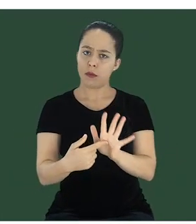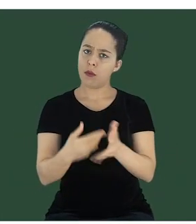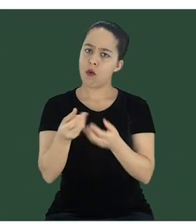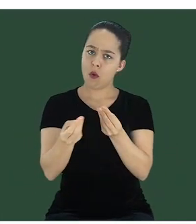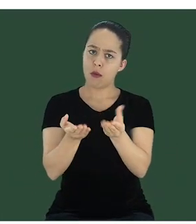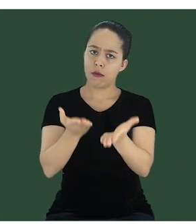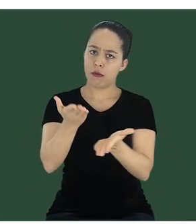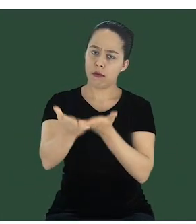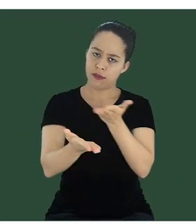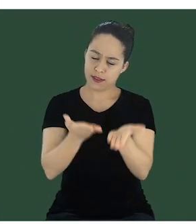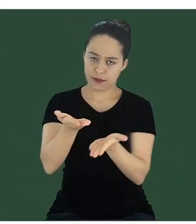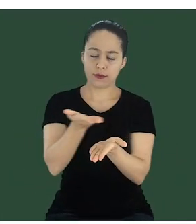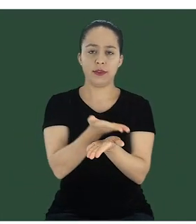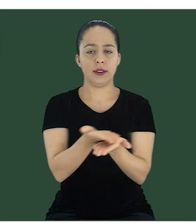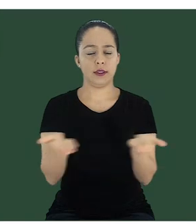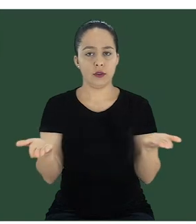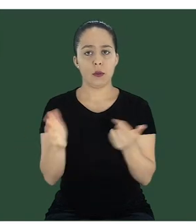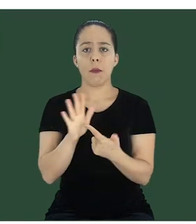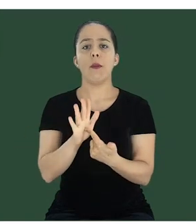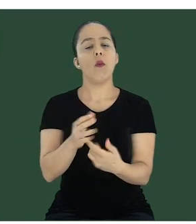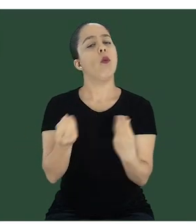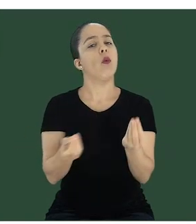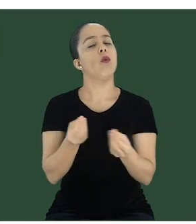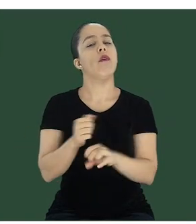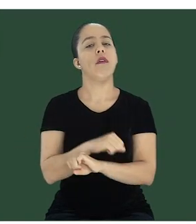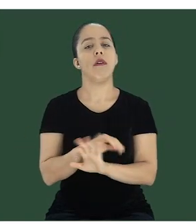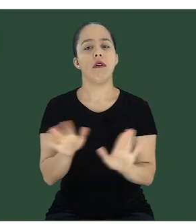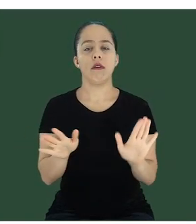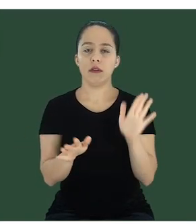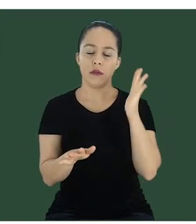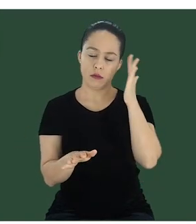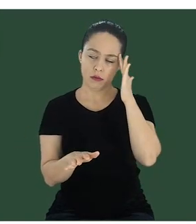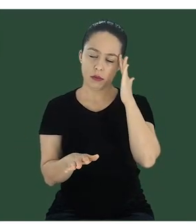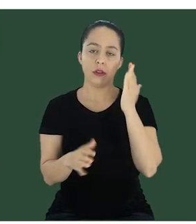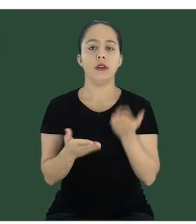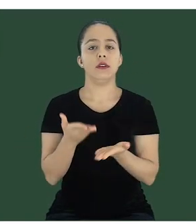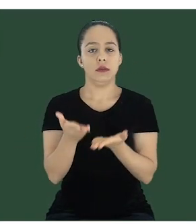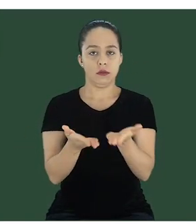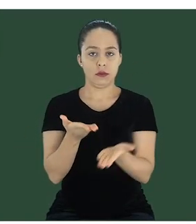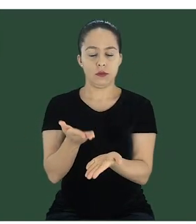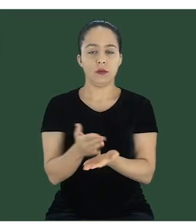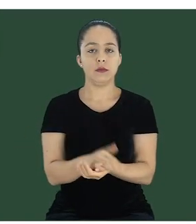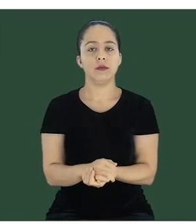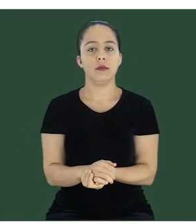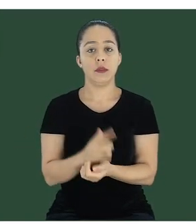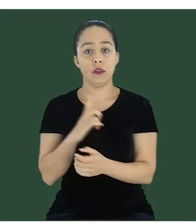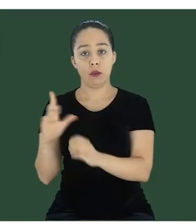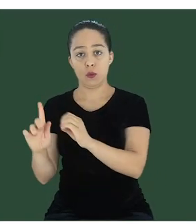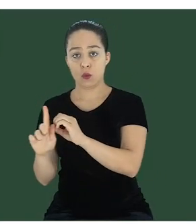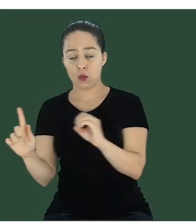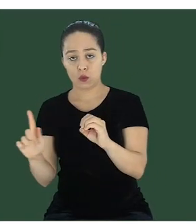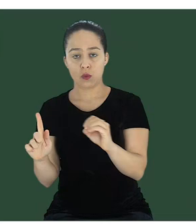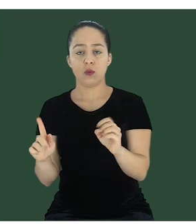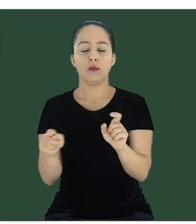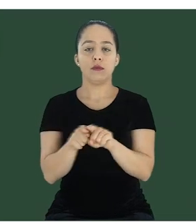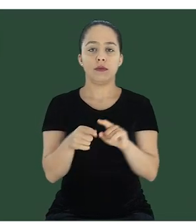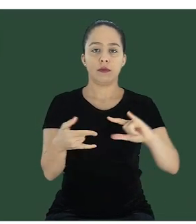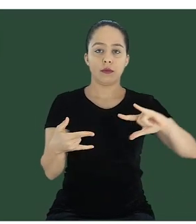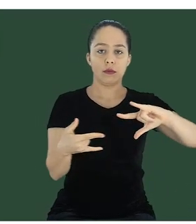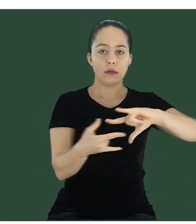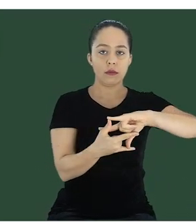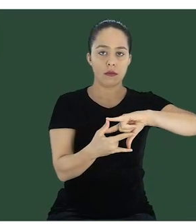documentos com os termos de serviço e avisos de privacidade, tanto do